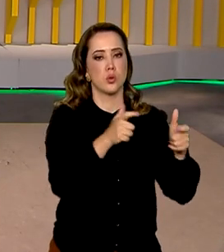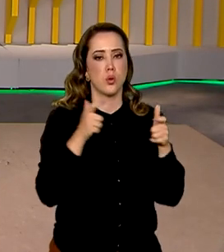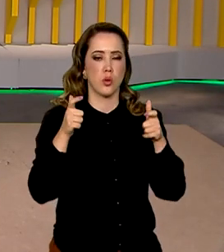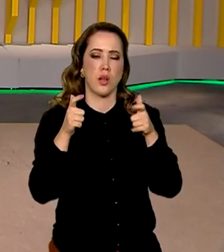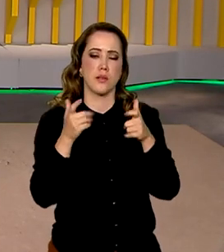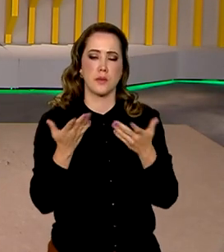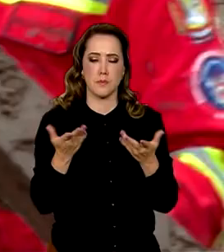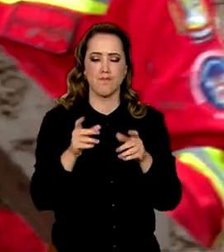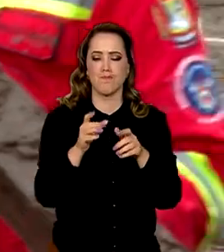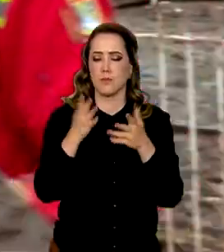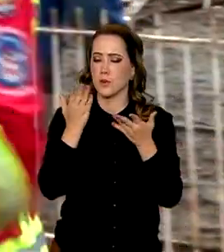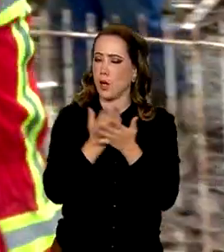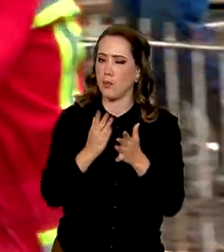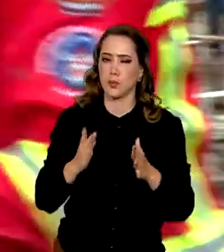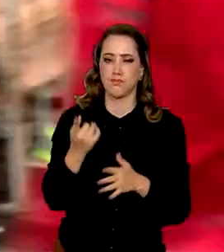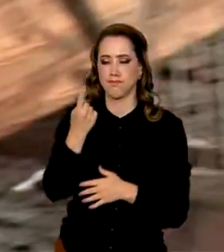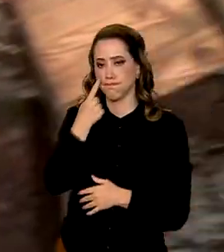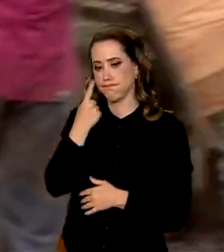foram destruídos.